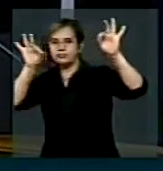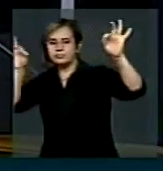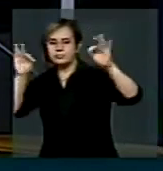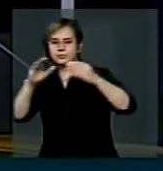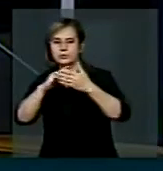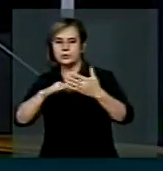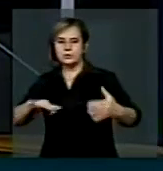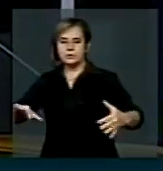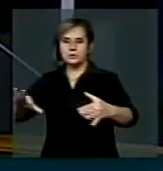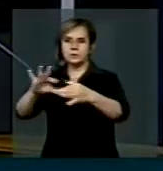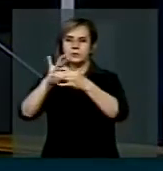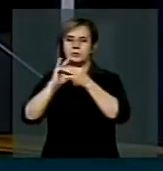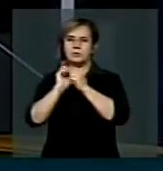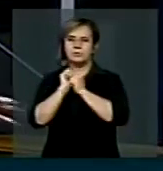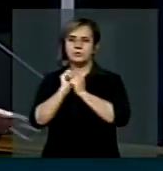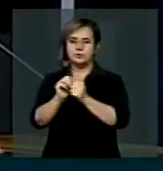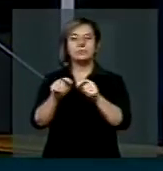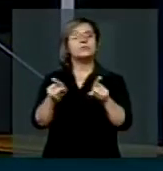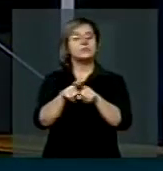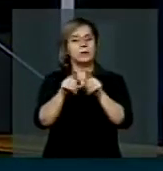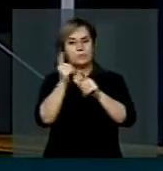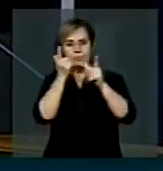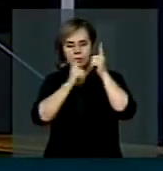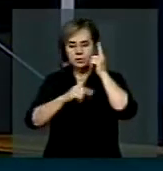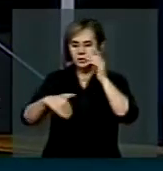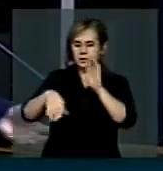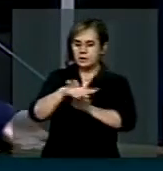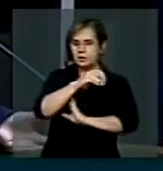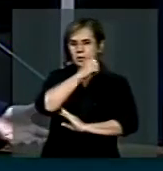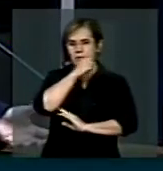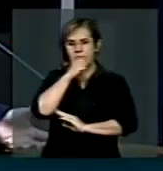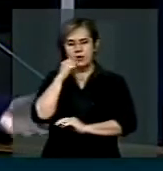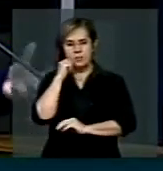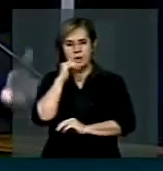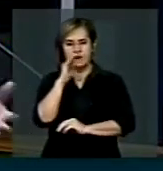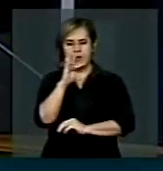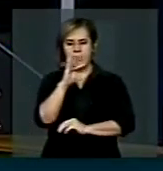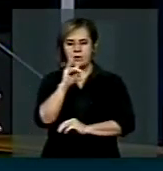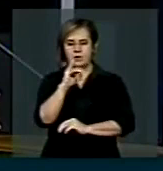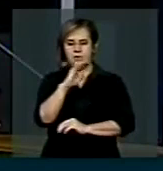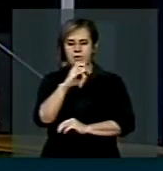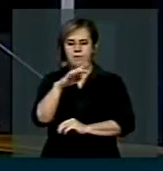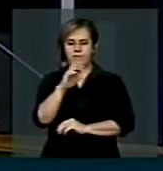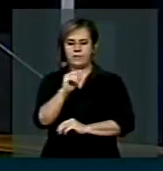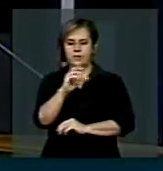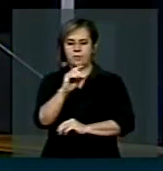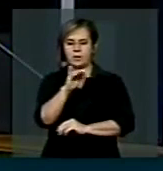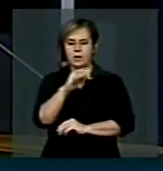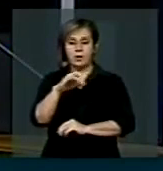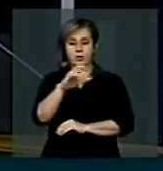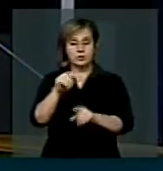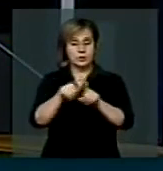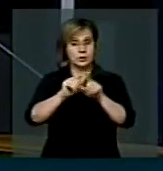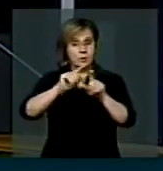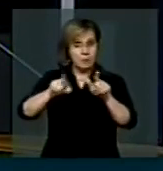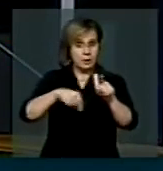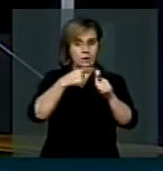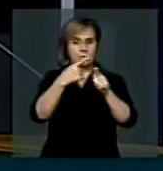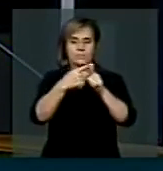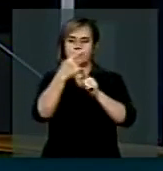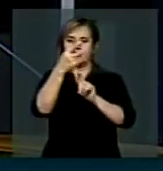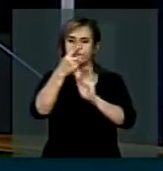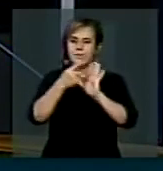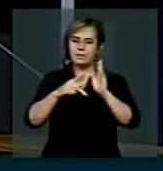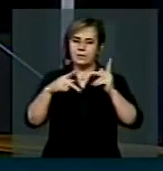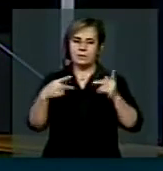o Linhão de Tucuruí chega também ao Amapá com a fibra ótica. E um outro projeto, que é importante para o Amapá também, e para o Brasil, que o governador